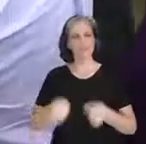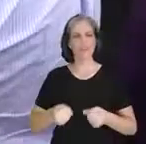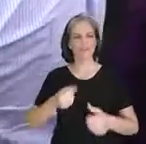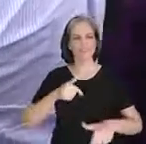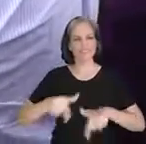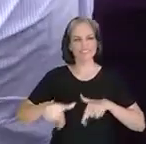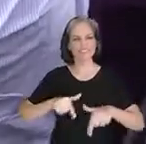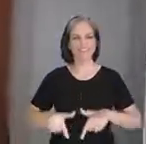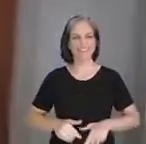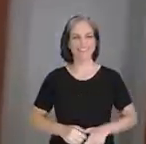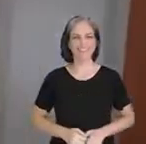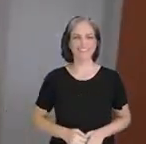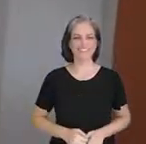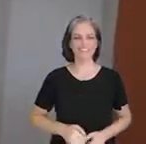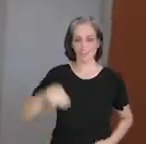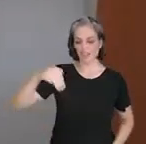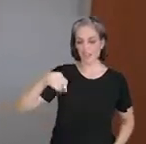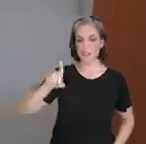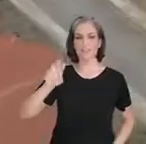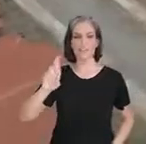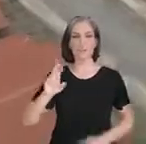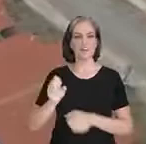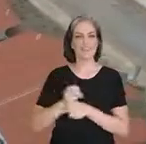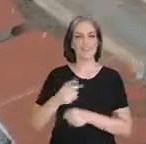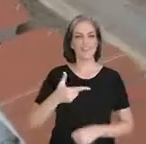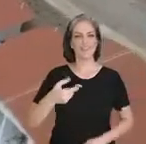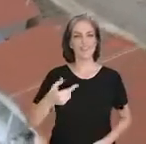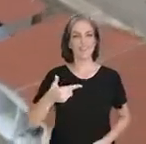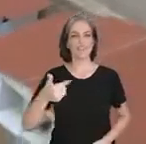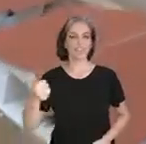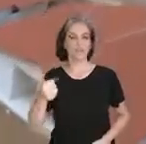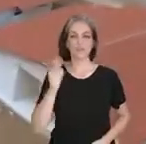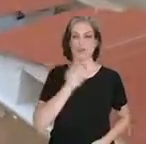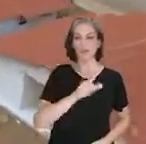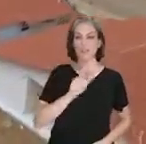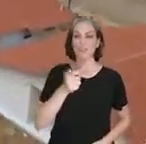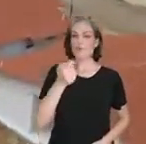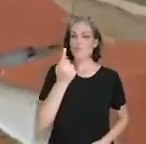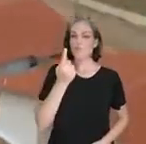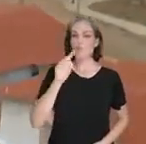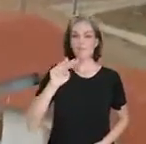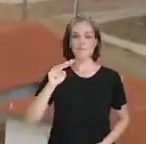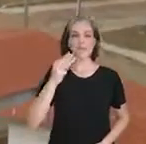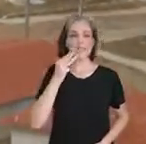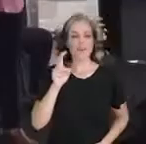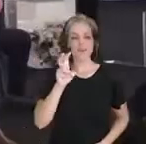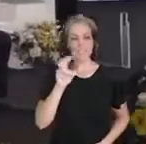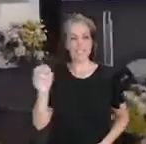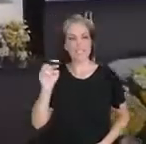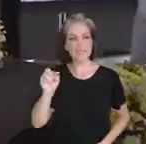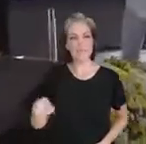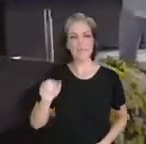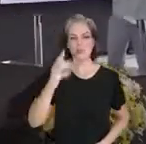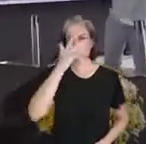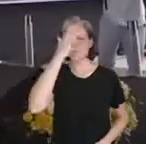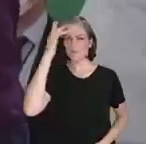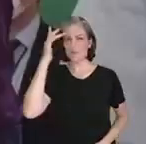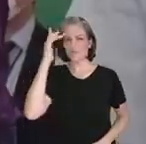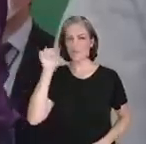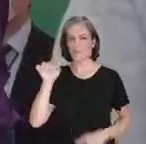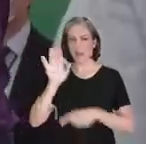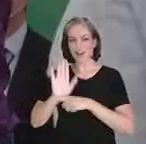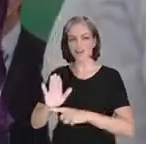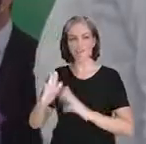avança nessa transformação. O MDR em 2021 realizou o sonho de quase 1 milhão e 500 mil pessoas